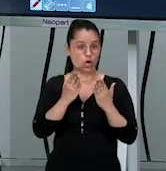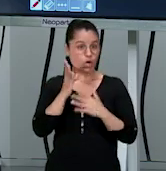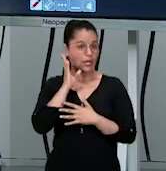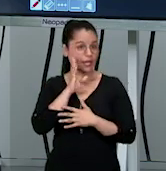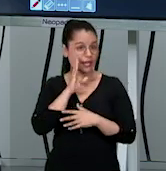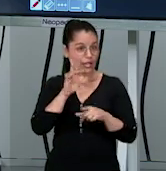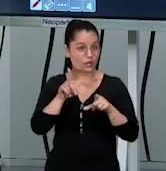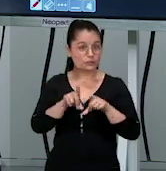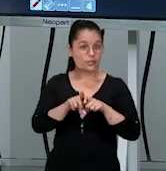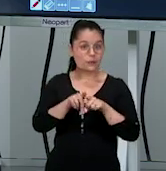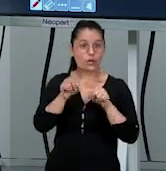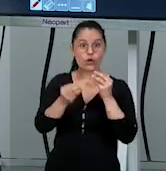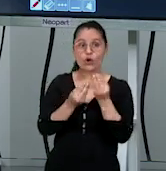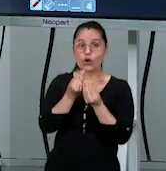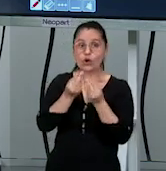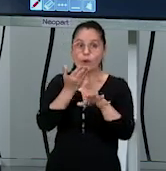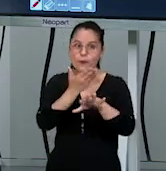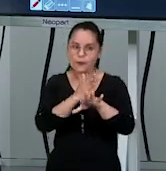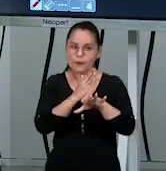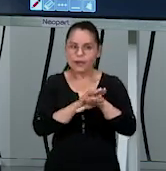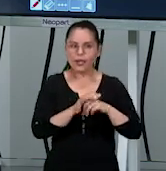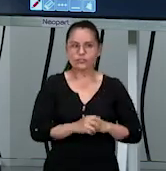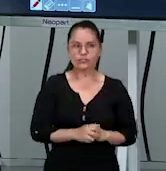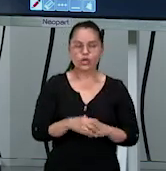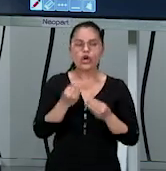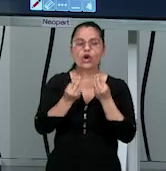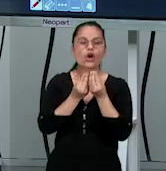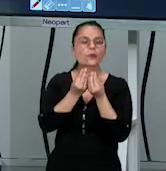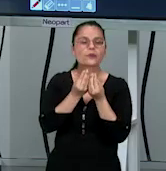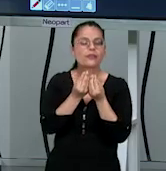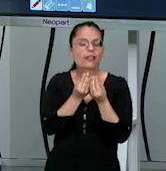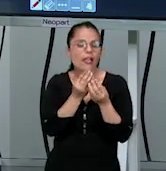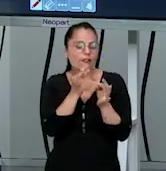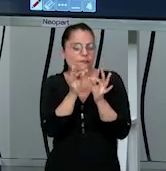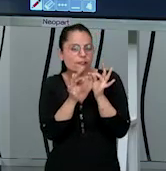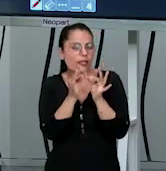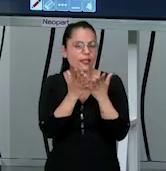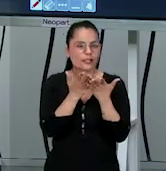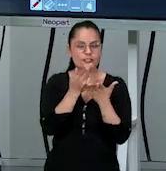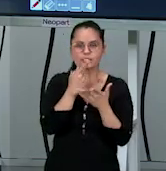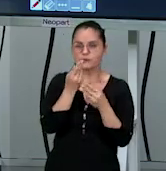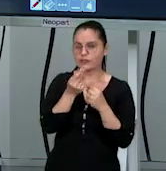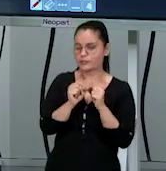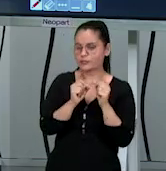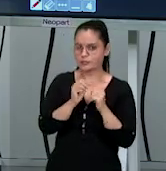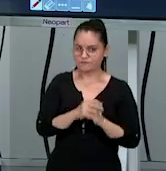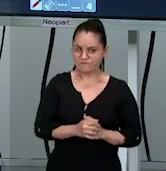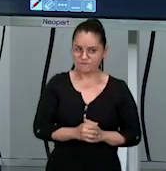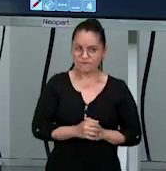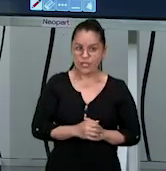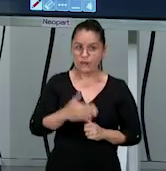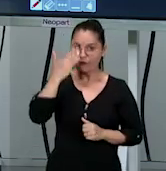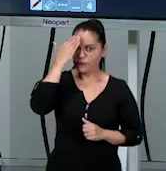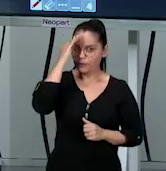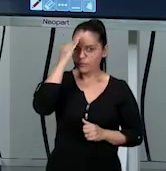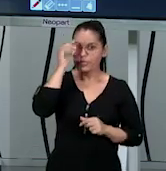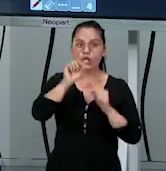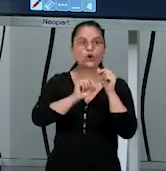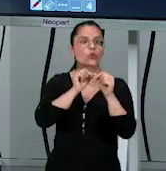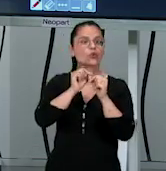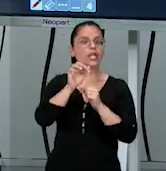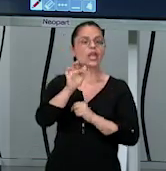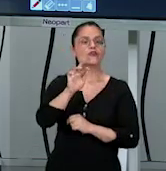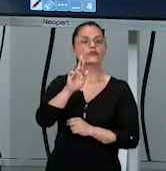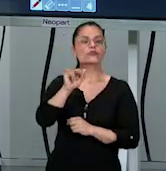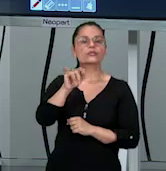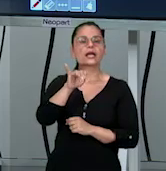também. A parte da prática. Os fundamentos técnicos. Pessoal, eu sempre bato nessa tecla. Vamos entender o que é fundamento e o